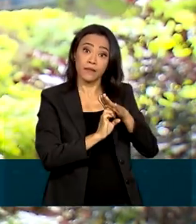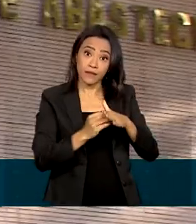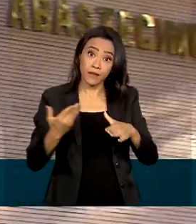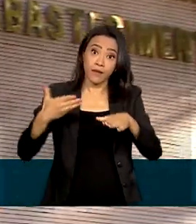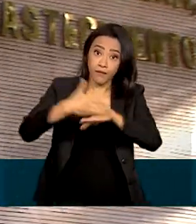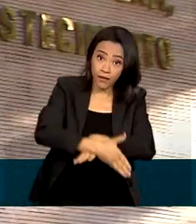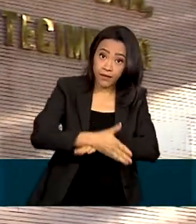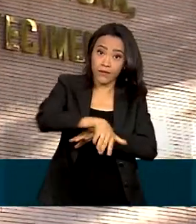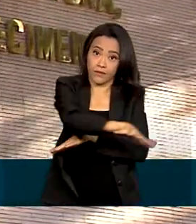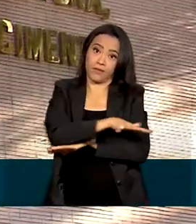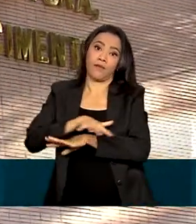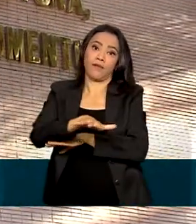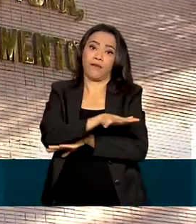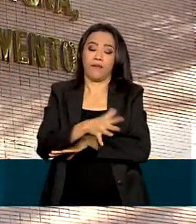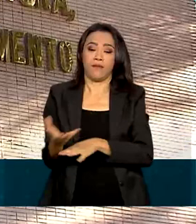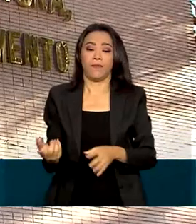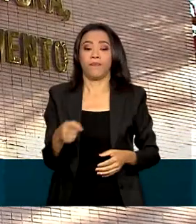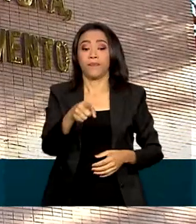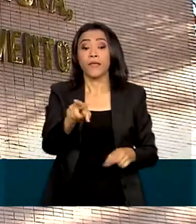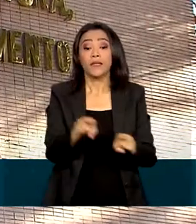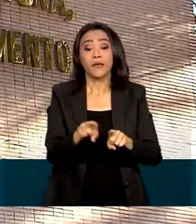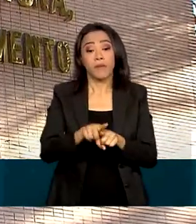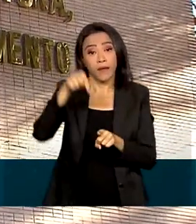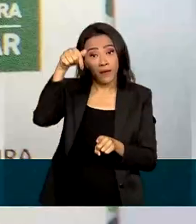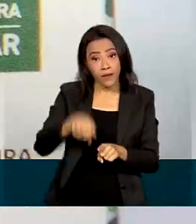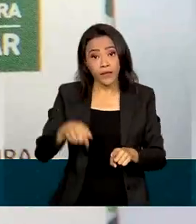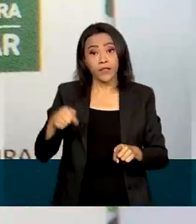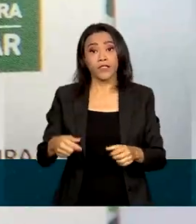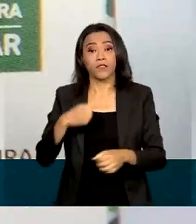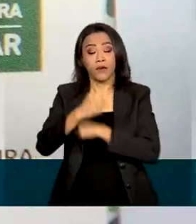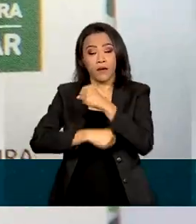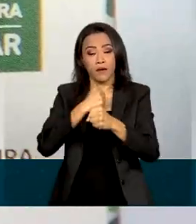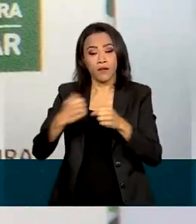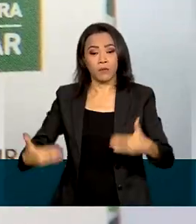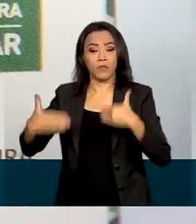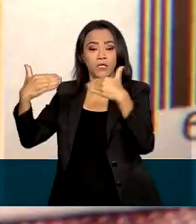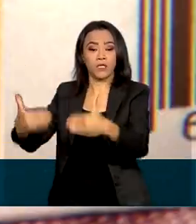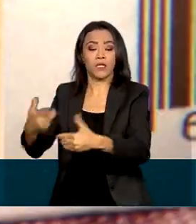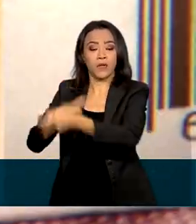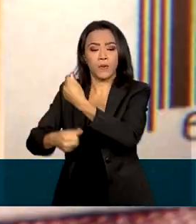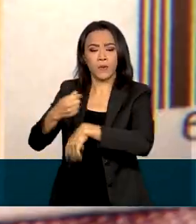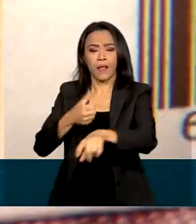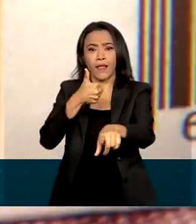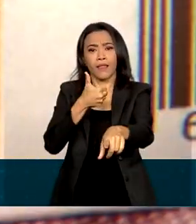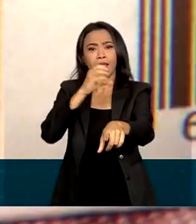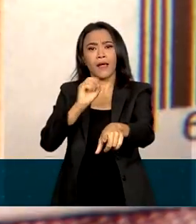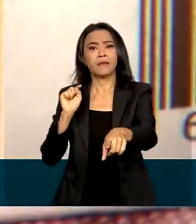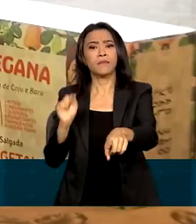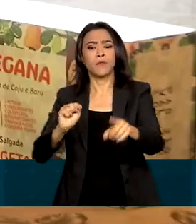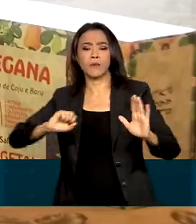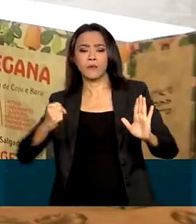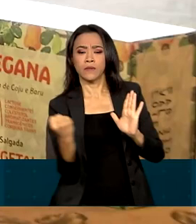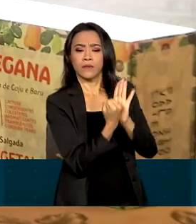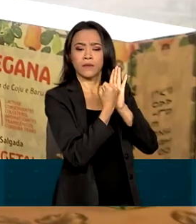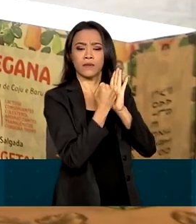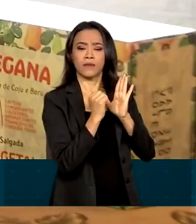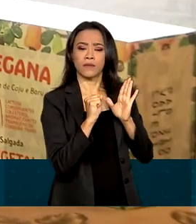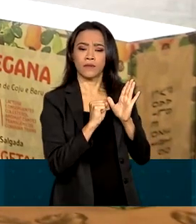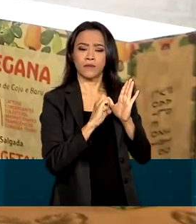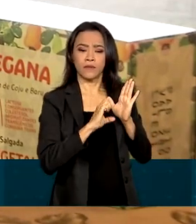setor. Também neste ano, o Ministério da Agricultura atingiu a marca de 10 mil selos da agricultura familiar